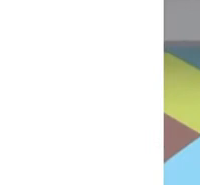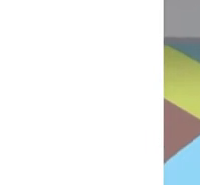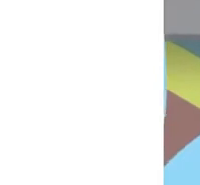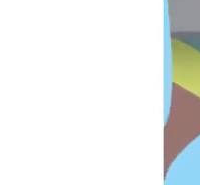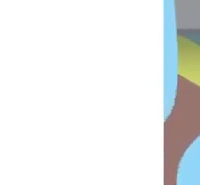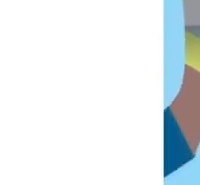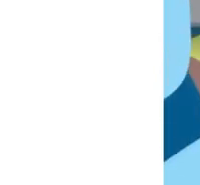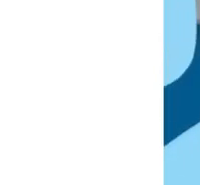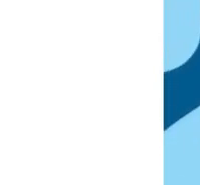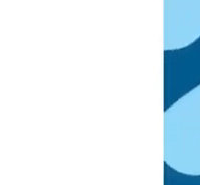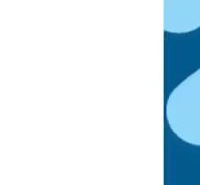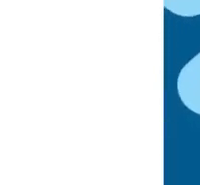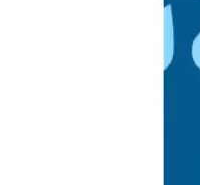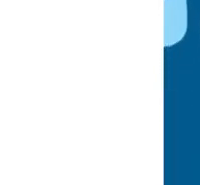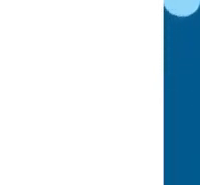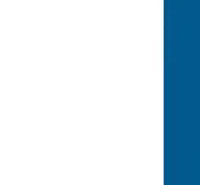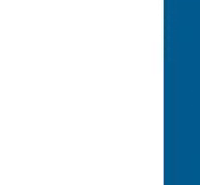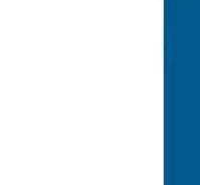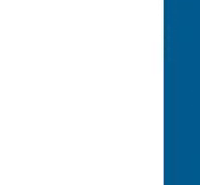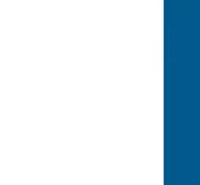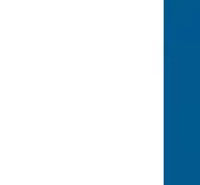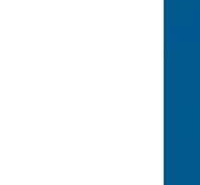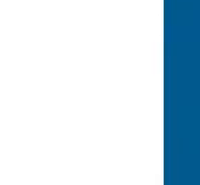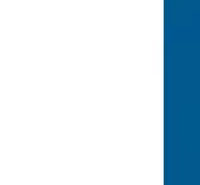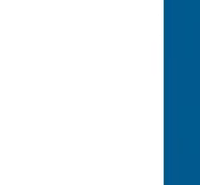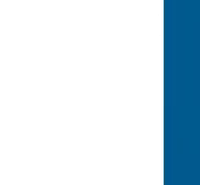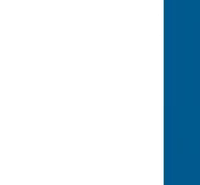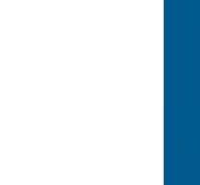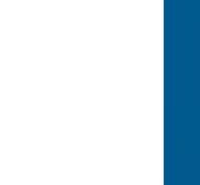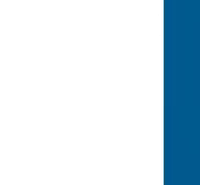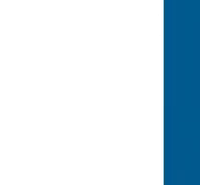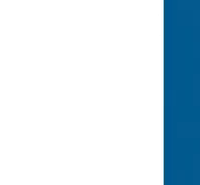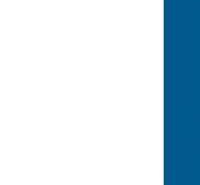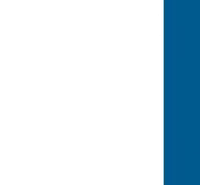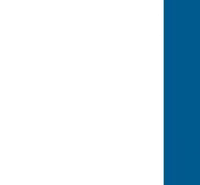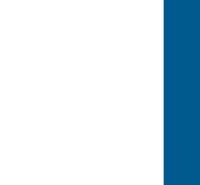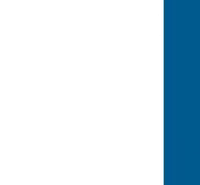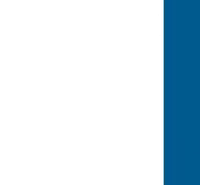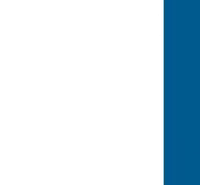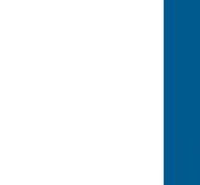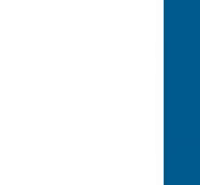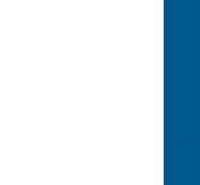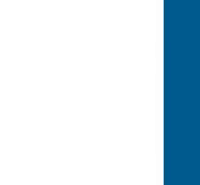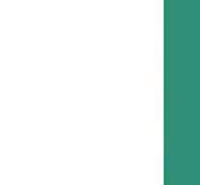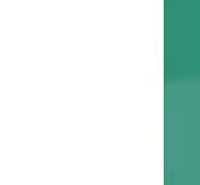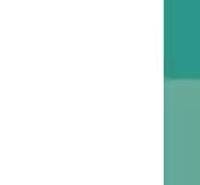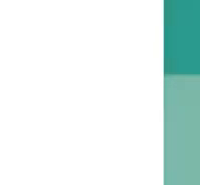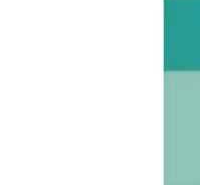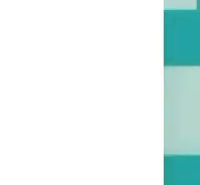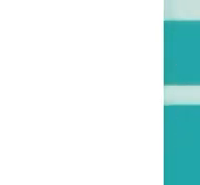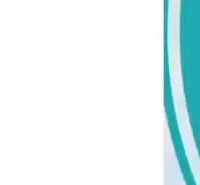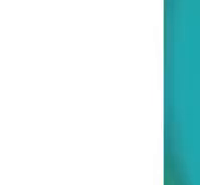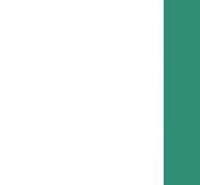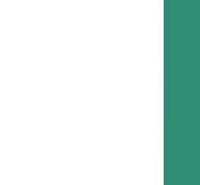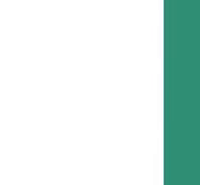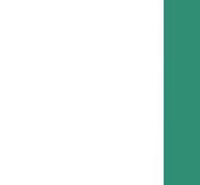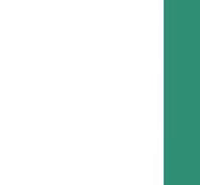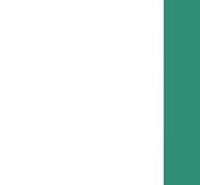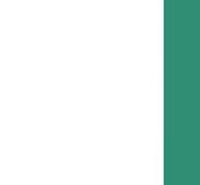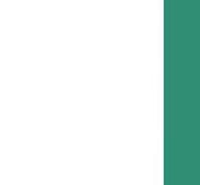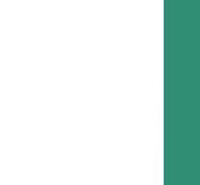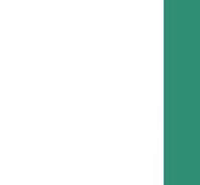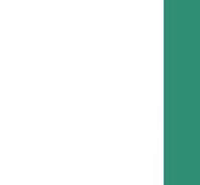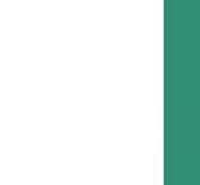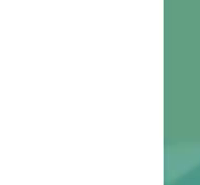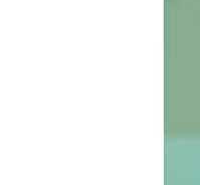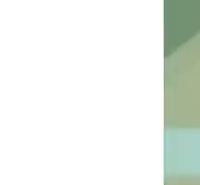condição dos níveis dos reservatórios das hidrelétricas e o regime de chuvas. Além disso, o sistema considera a